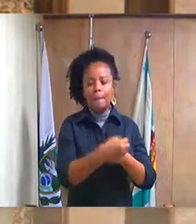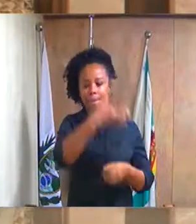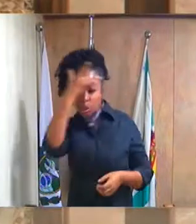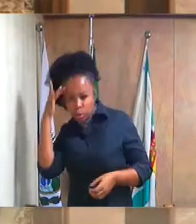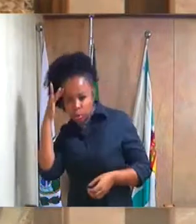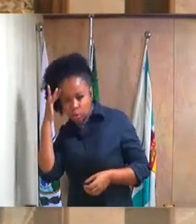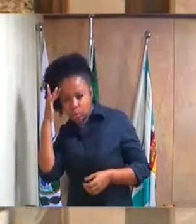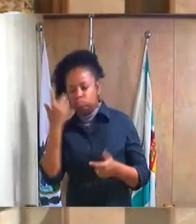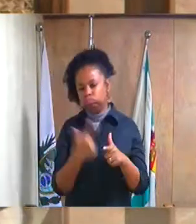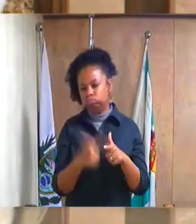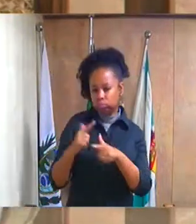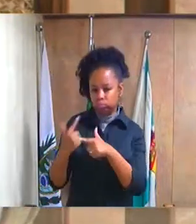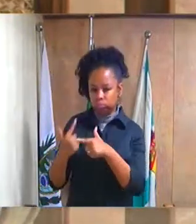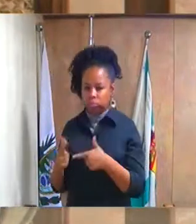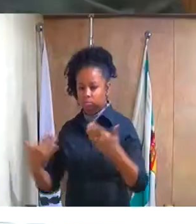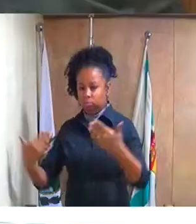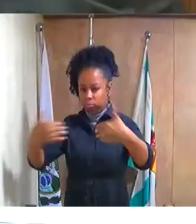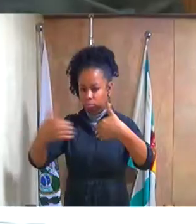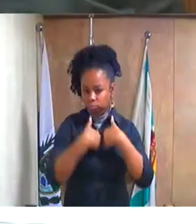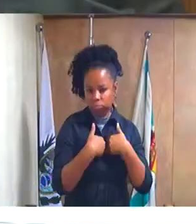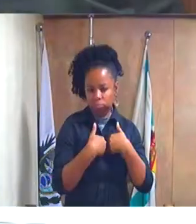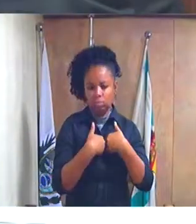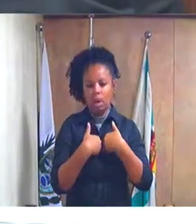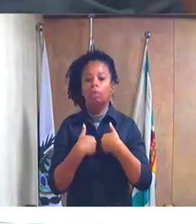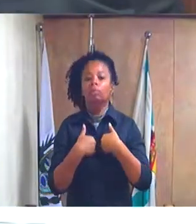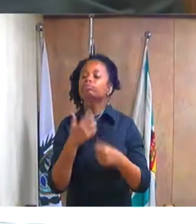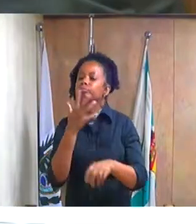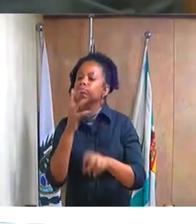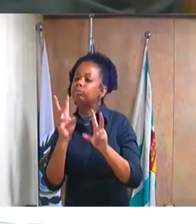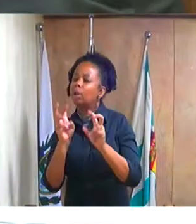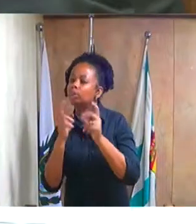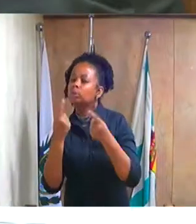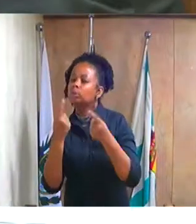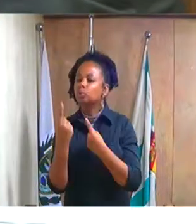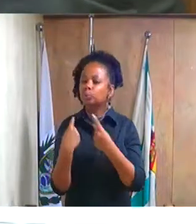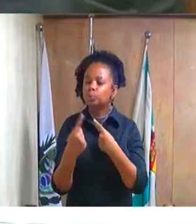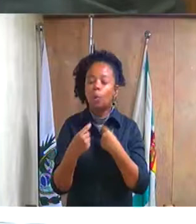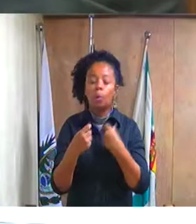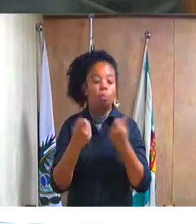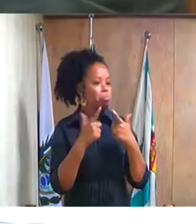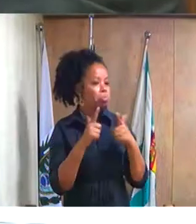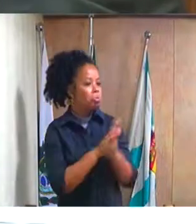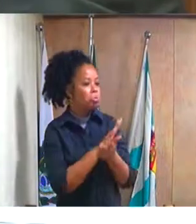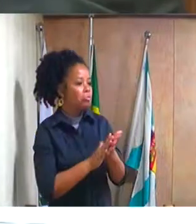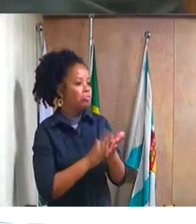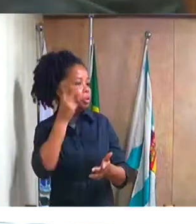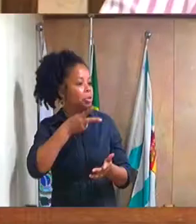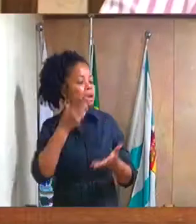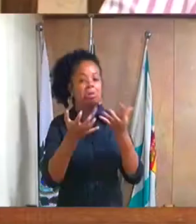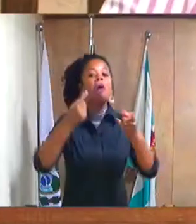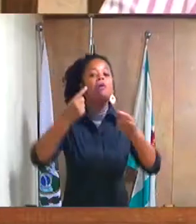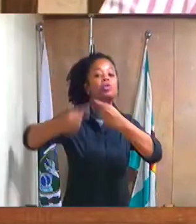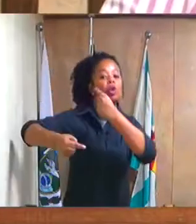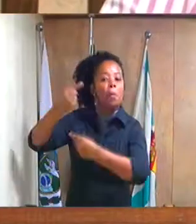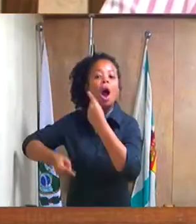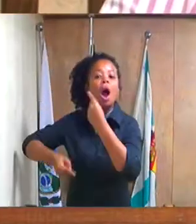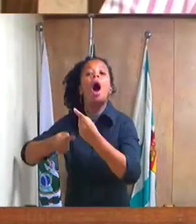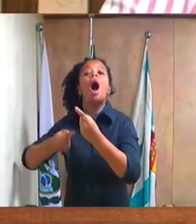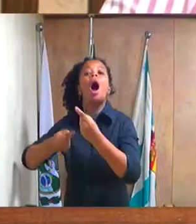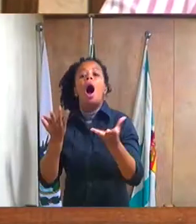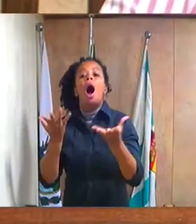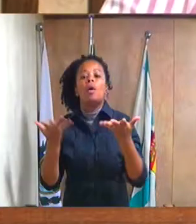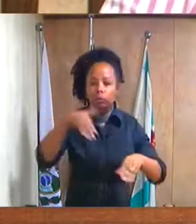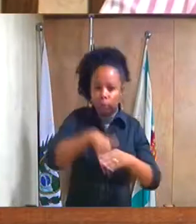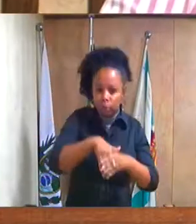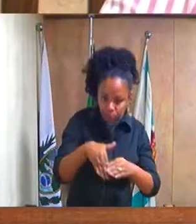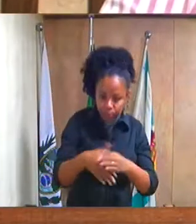do Especto Autista. A matéria encontra-se em discussão. Não havendo quem queira discutir a matéria, a matéria encontra-se em